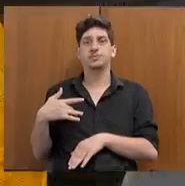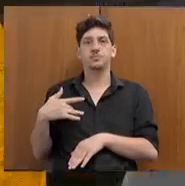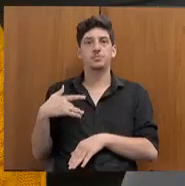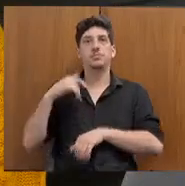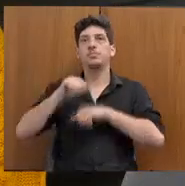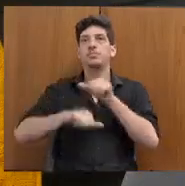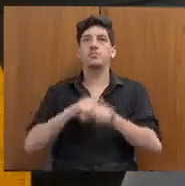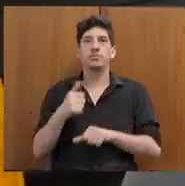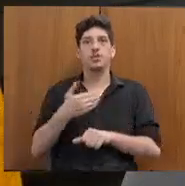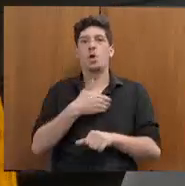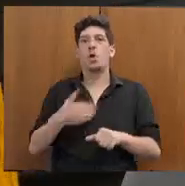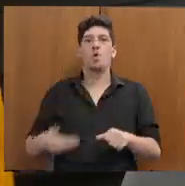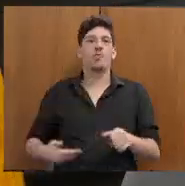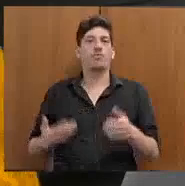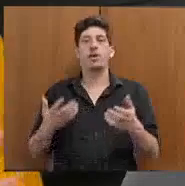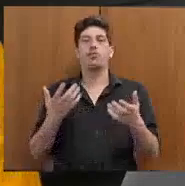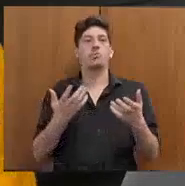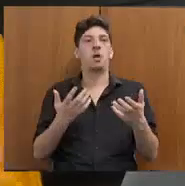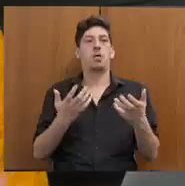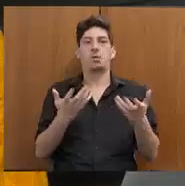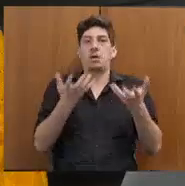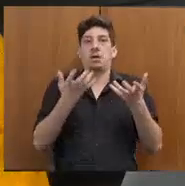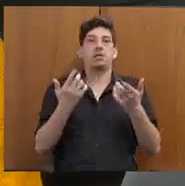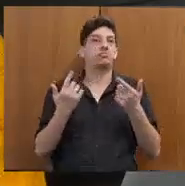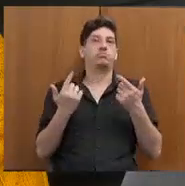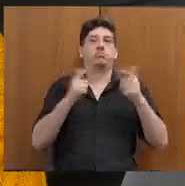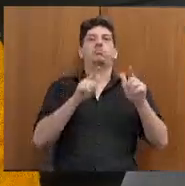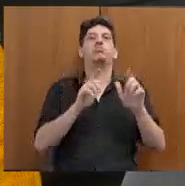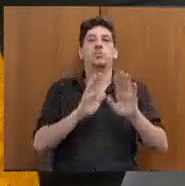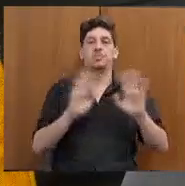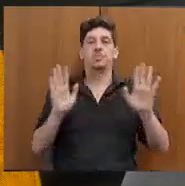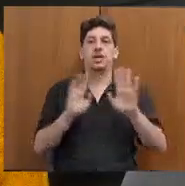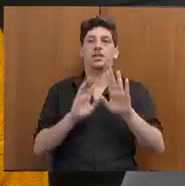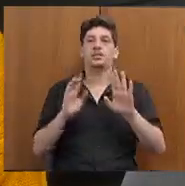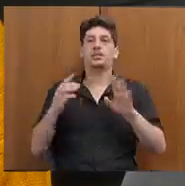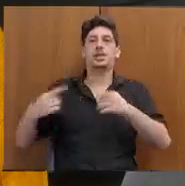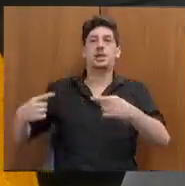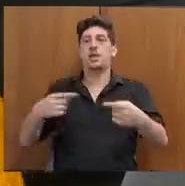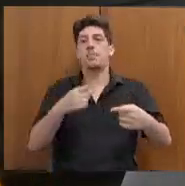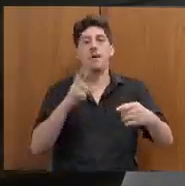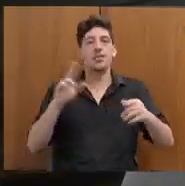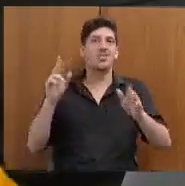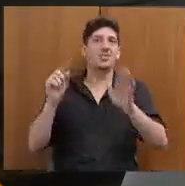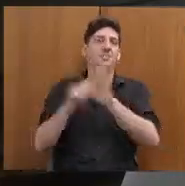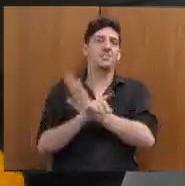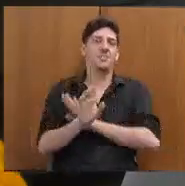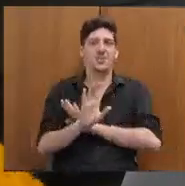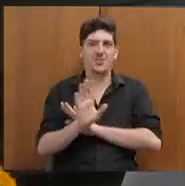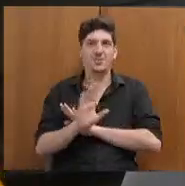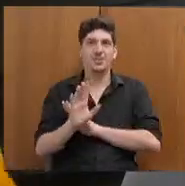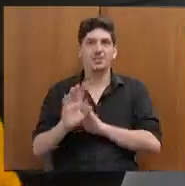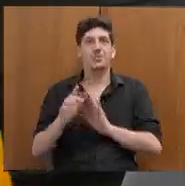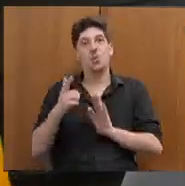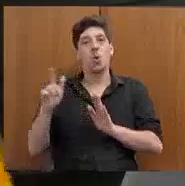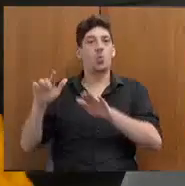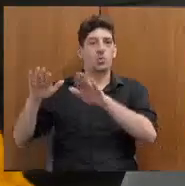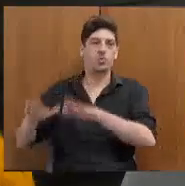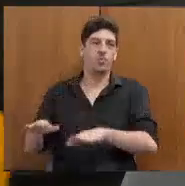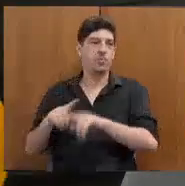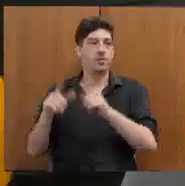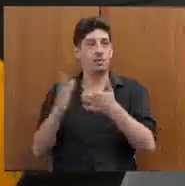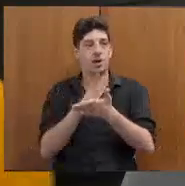queria nessa subordinação. Mas isso é um outro debate, não é nenhuma pergunta. Todos os outros ficaram, Mas alguns nós